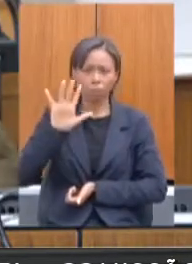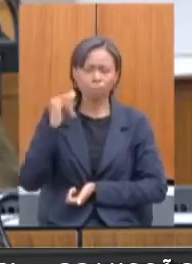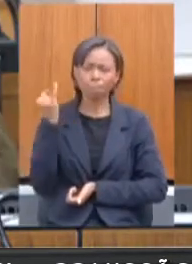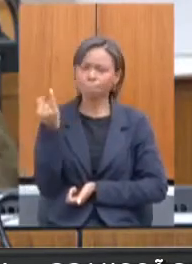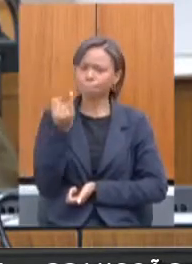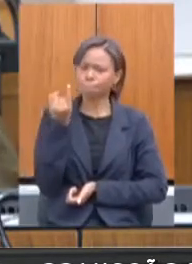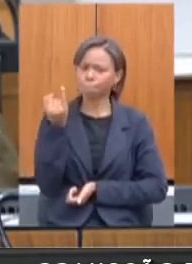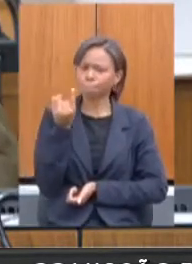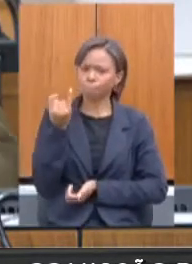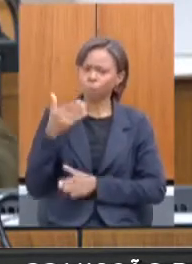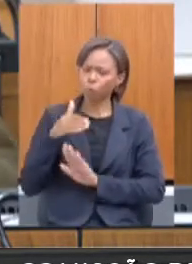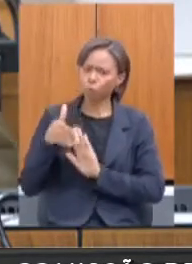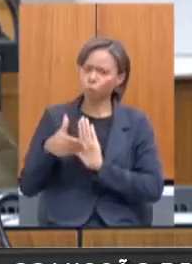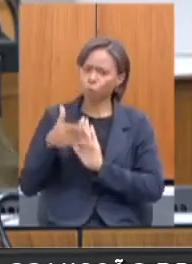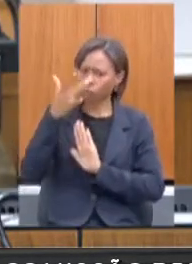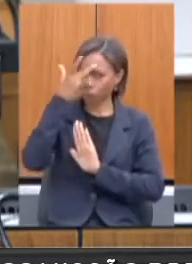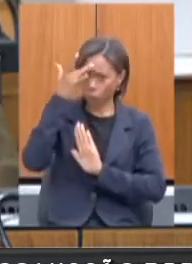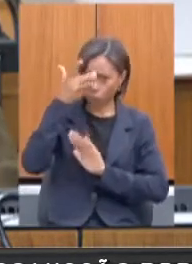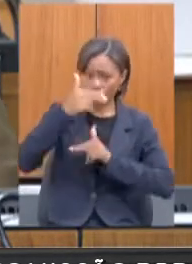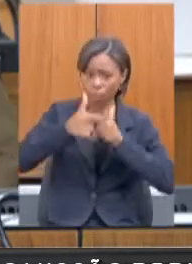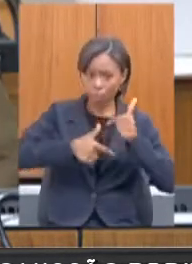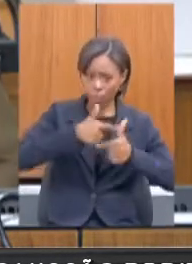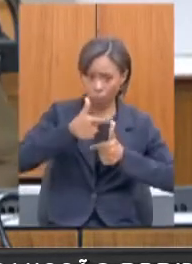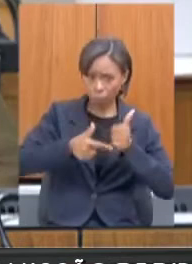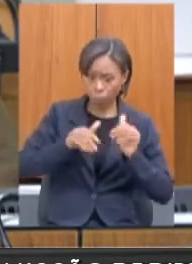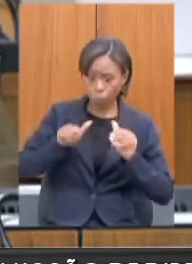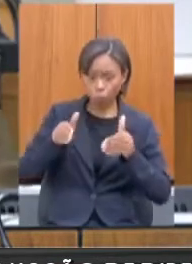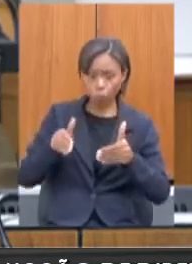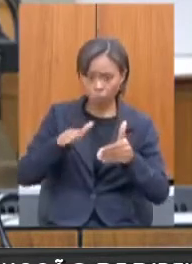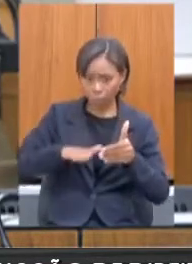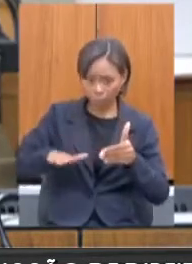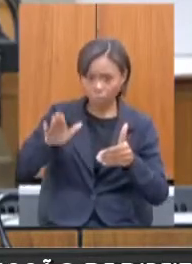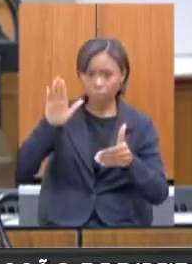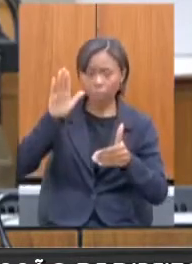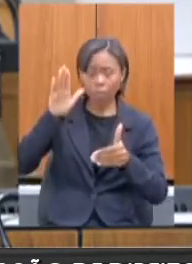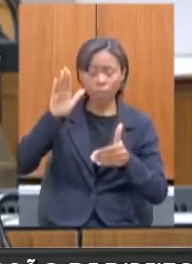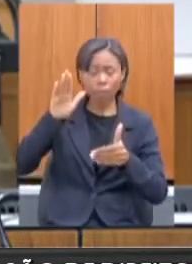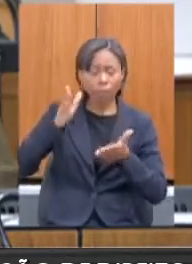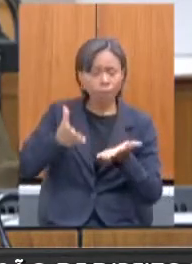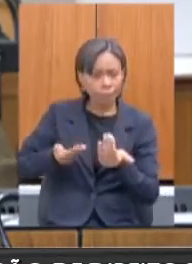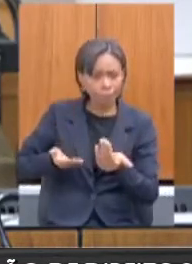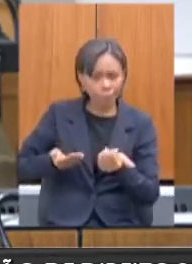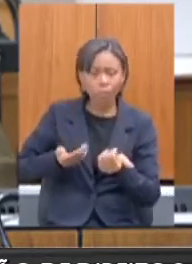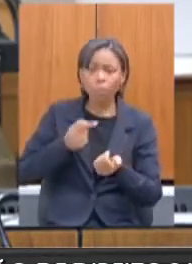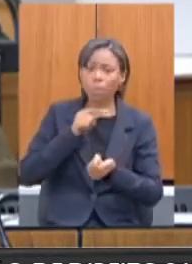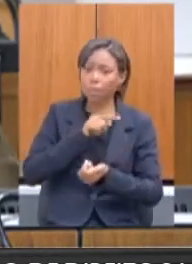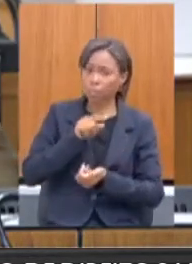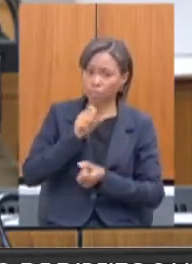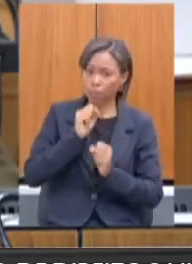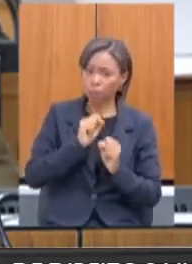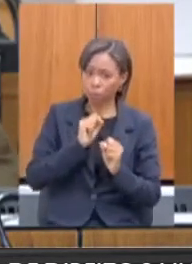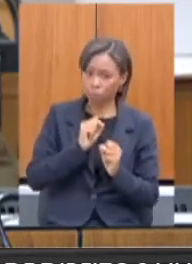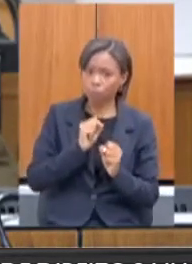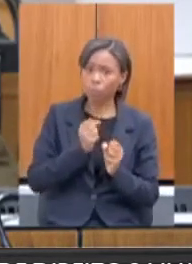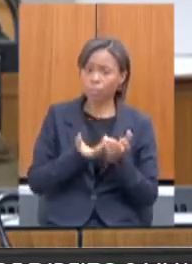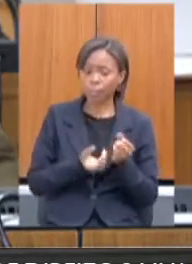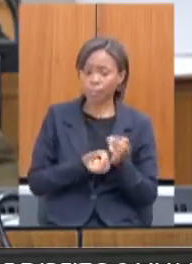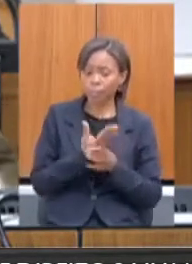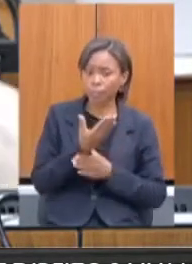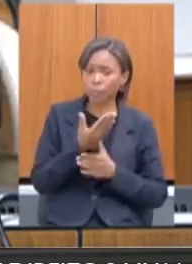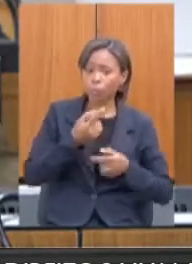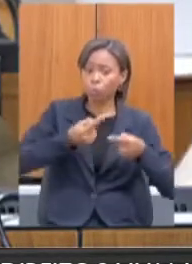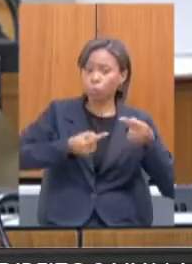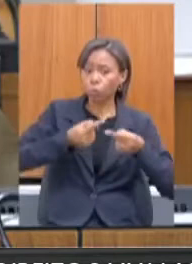todos que mexem com crianças e adolescentes desse sistema para eles subsidiar e criar políticas para crianças e adolescentes.